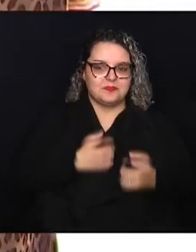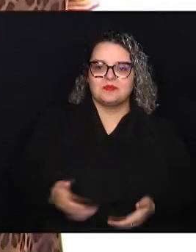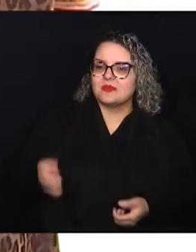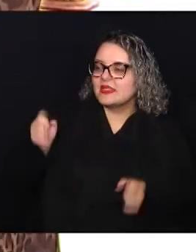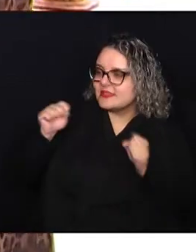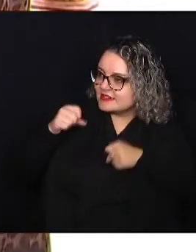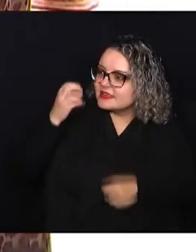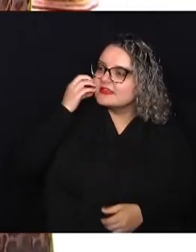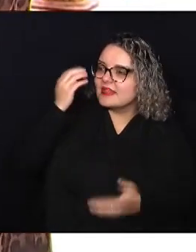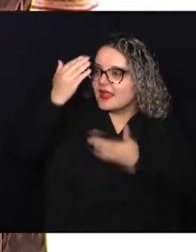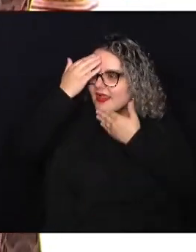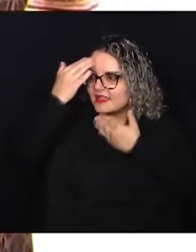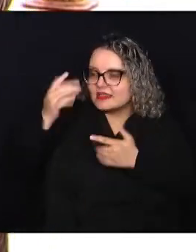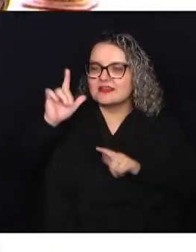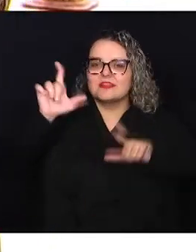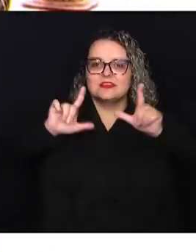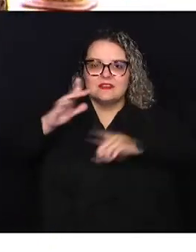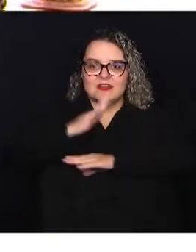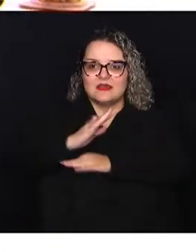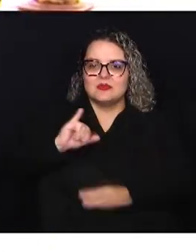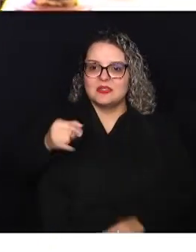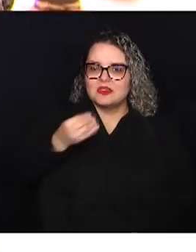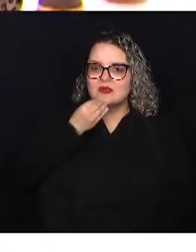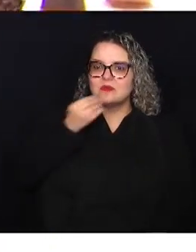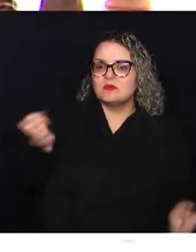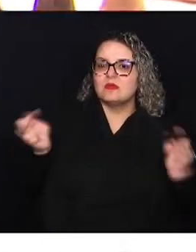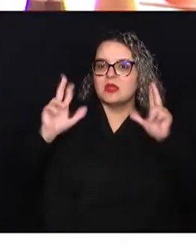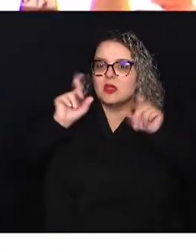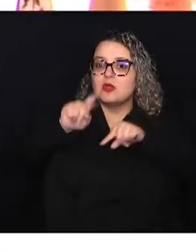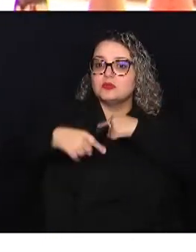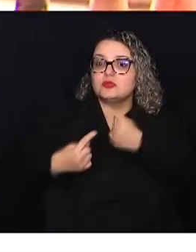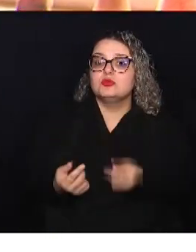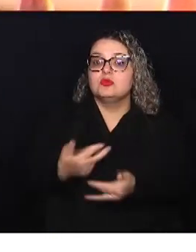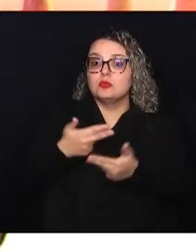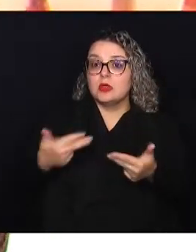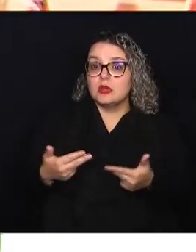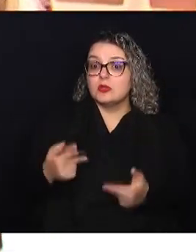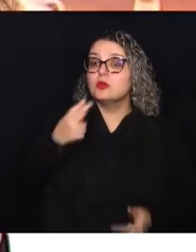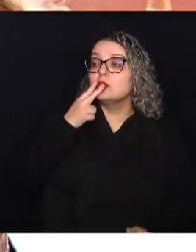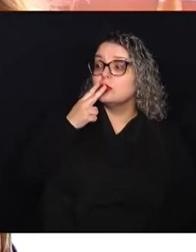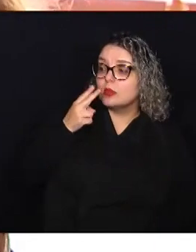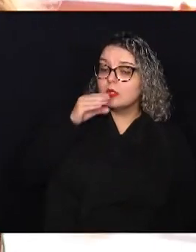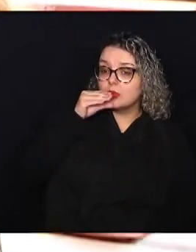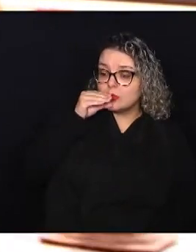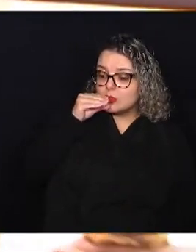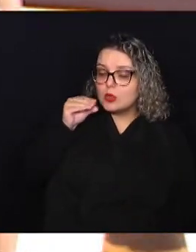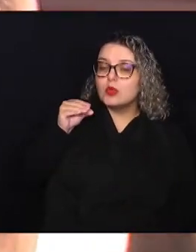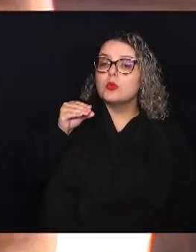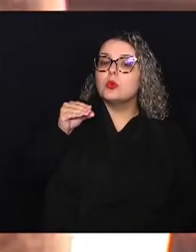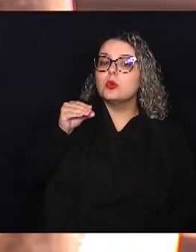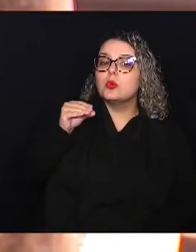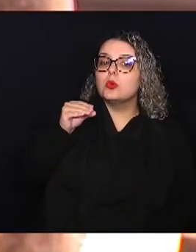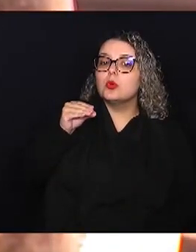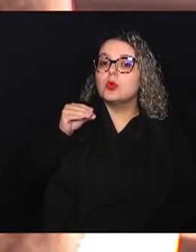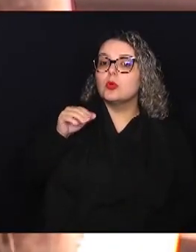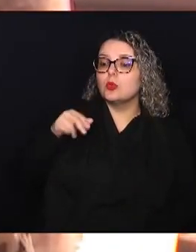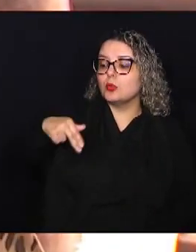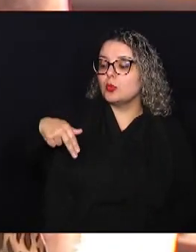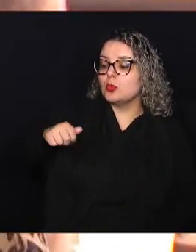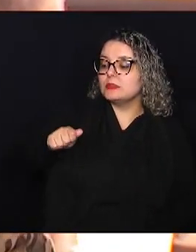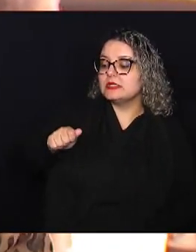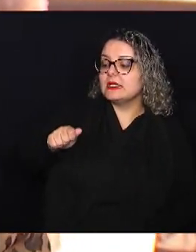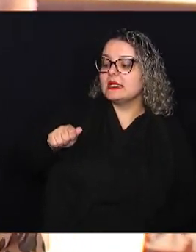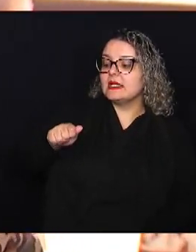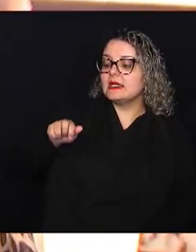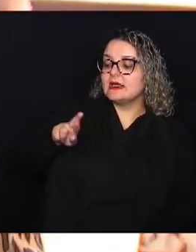uma vez a TV Câmara essa oportunidade. Quero só chamar a atenção de um outro ponto. Além do cigarro eletrônico, modinha do narguilê, também